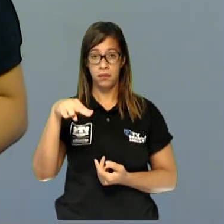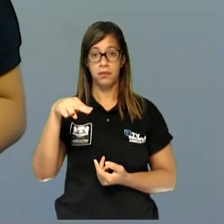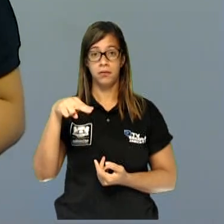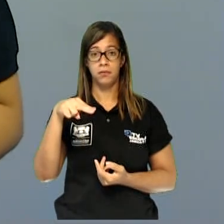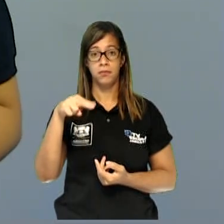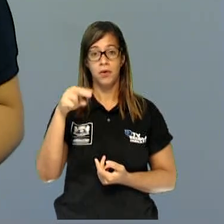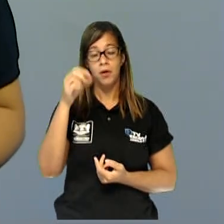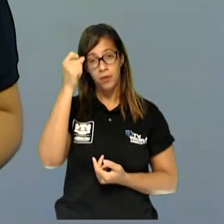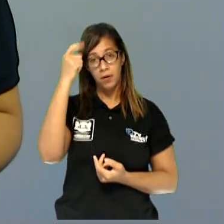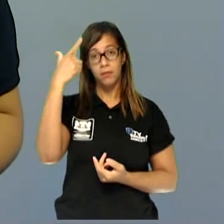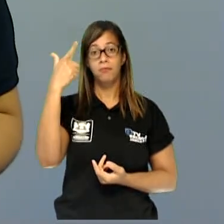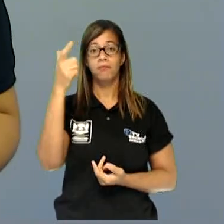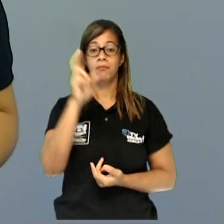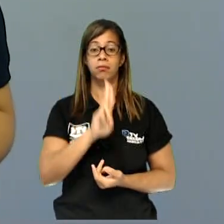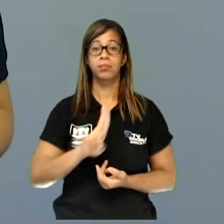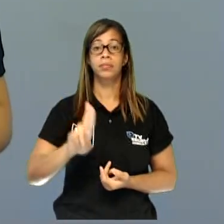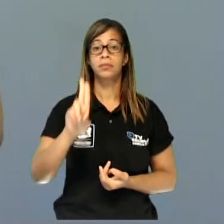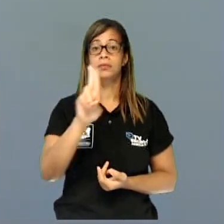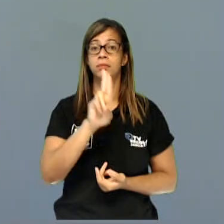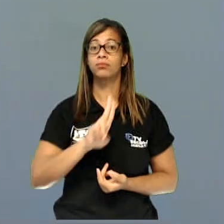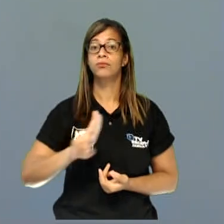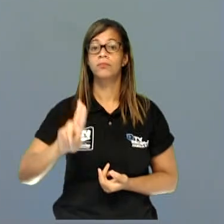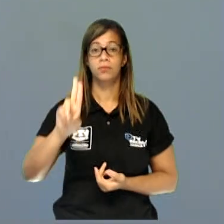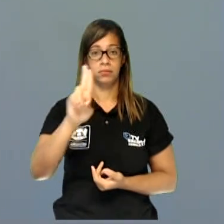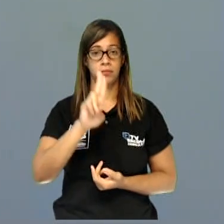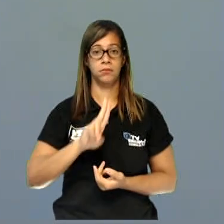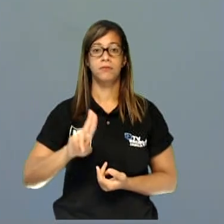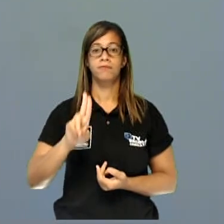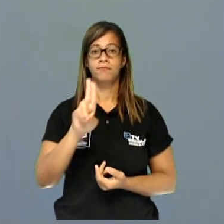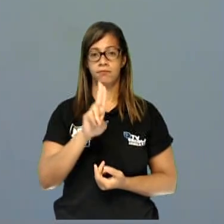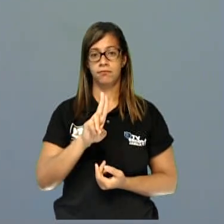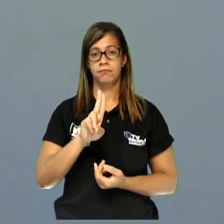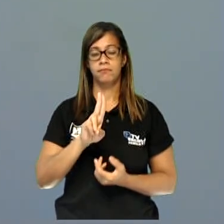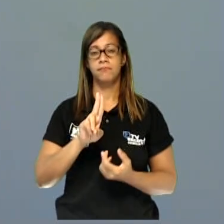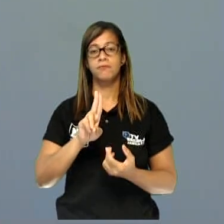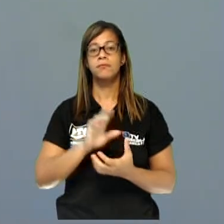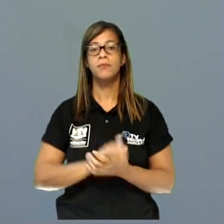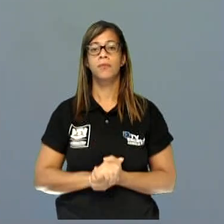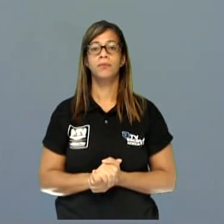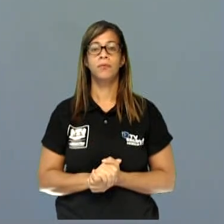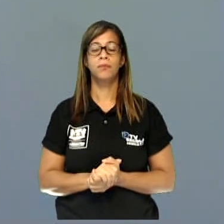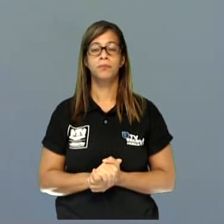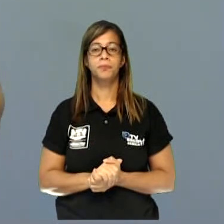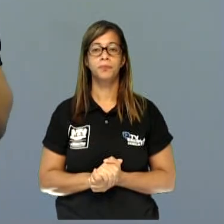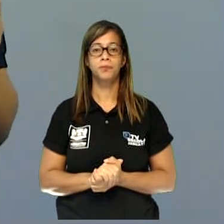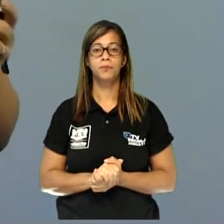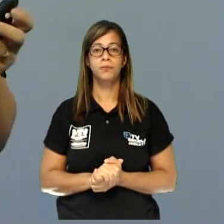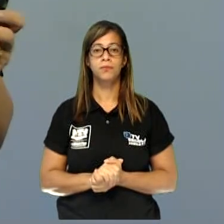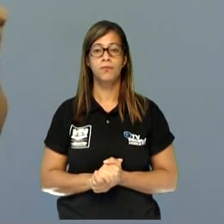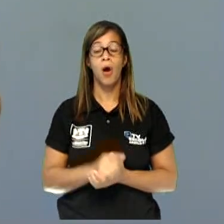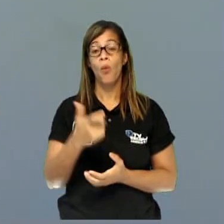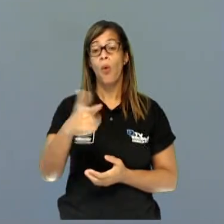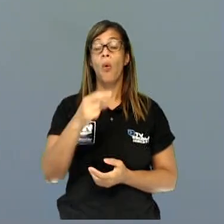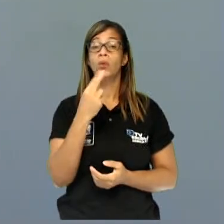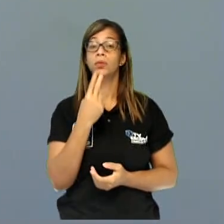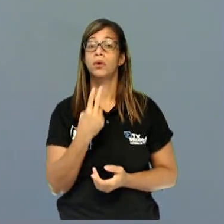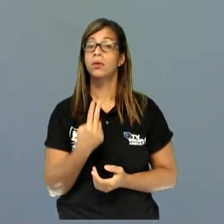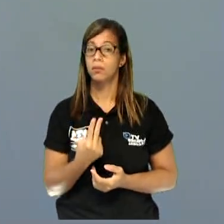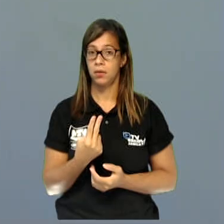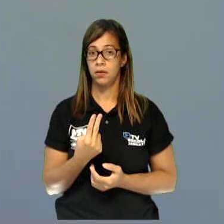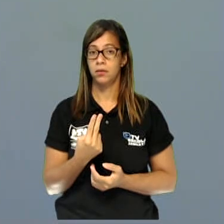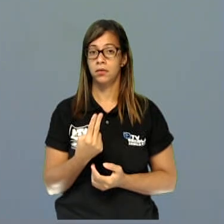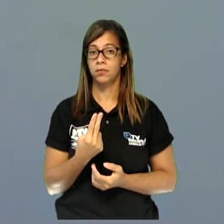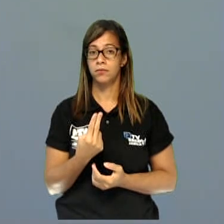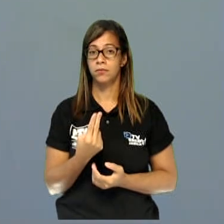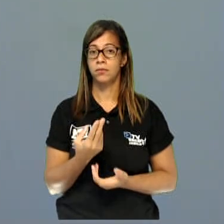Tarzan e Jane e toca nela. Então, quando ele se utiliza dos gestos, tudo começa a fazer um pouco mais